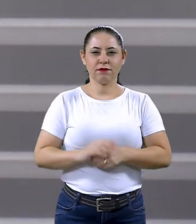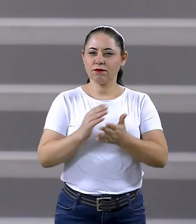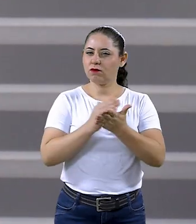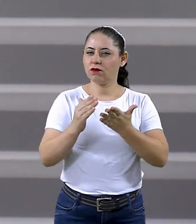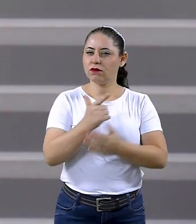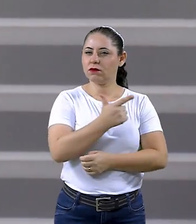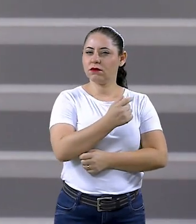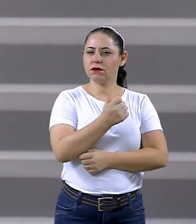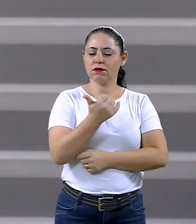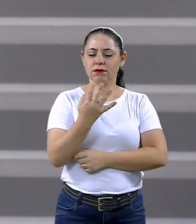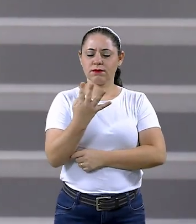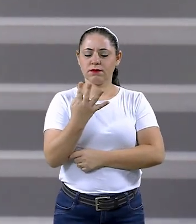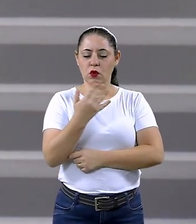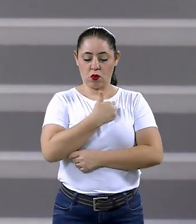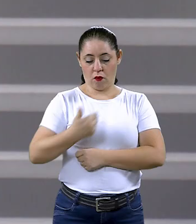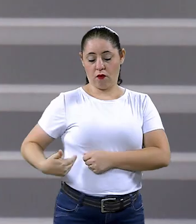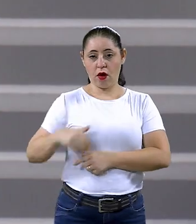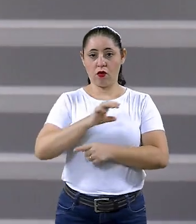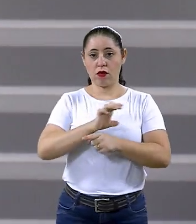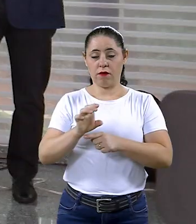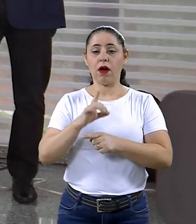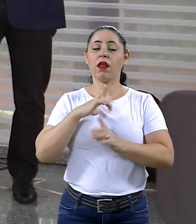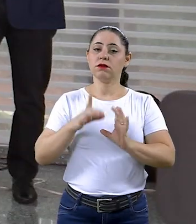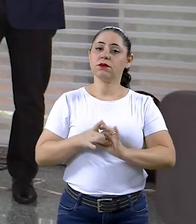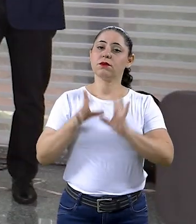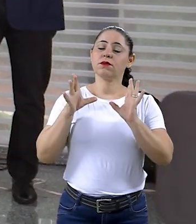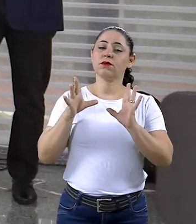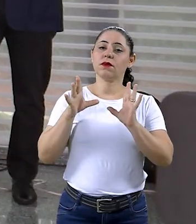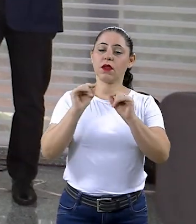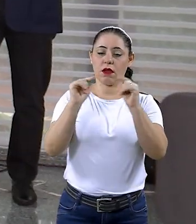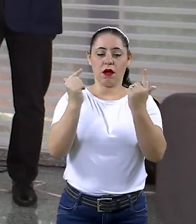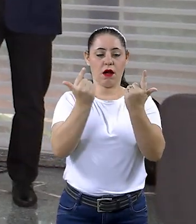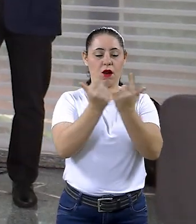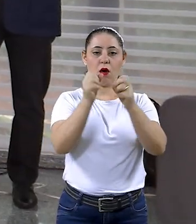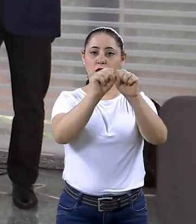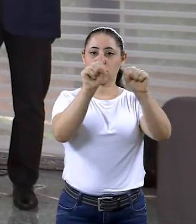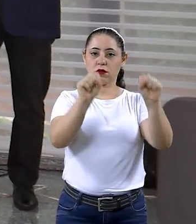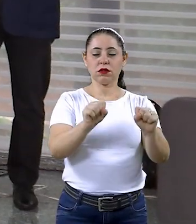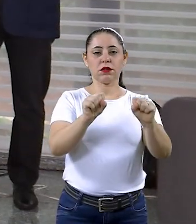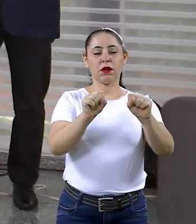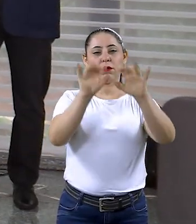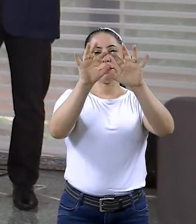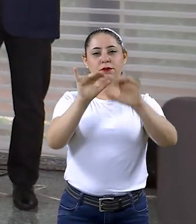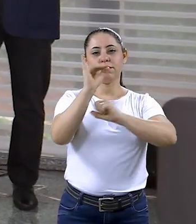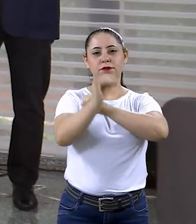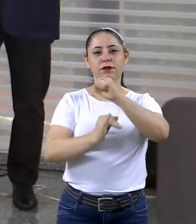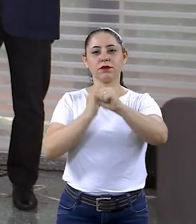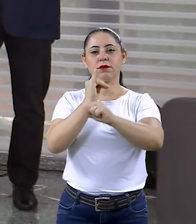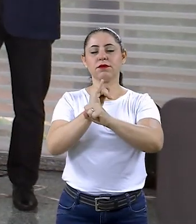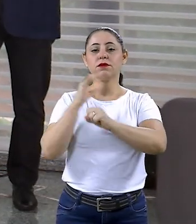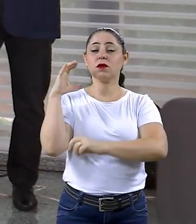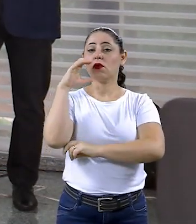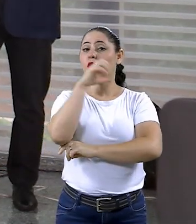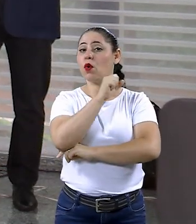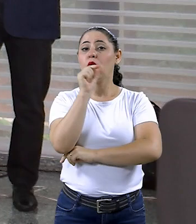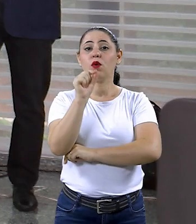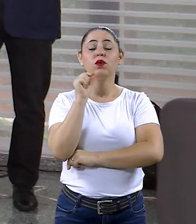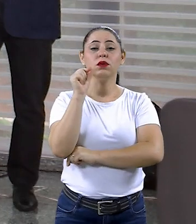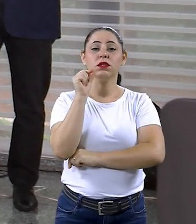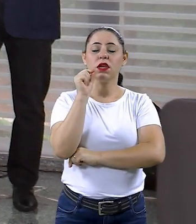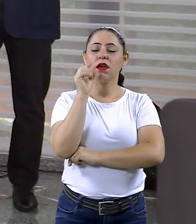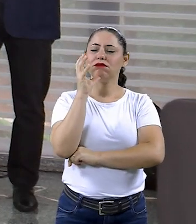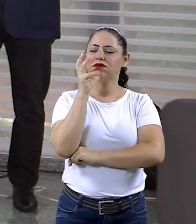A partir de 2024, o Governo do Estado vai disponibilizar a Alemes um sistema online que garantirá